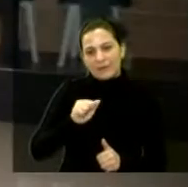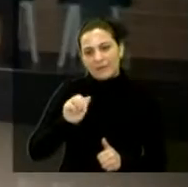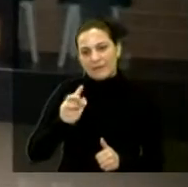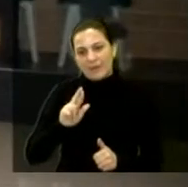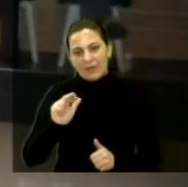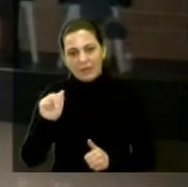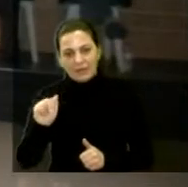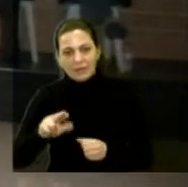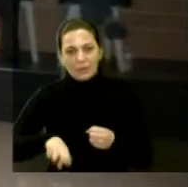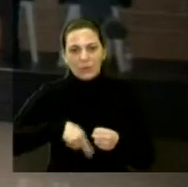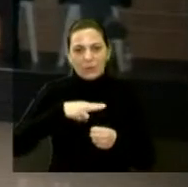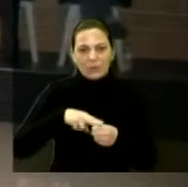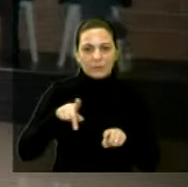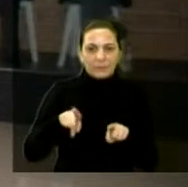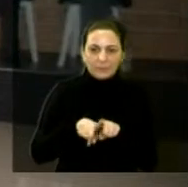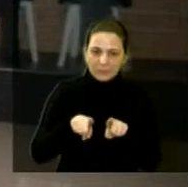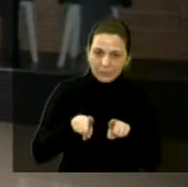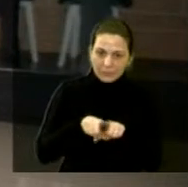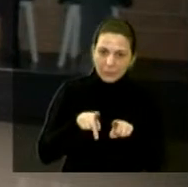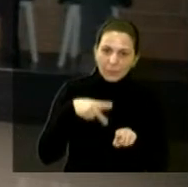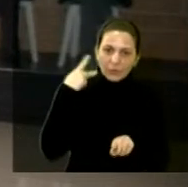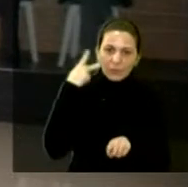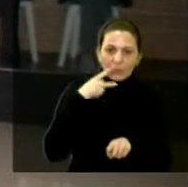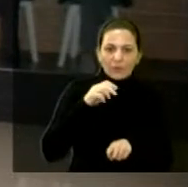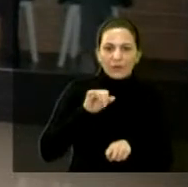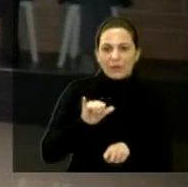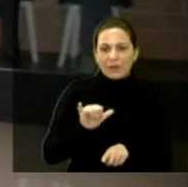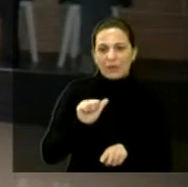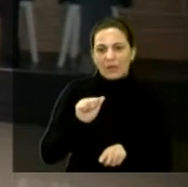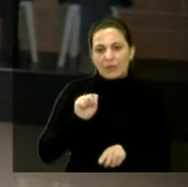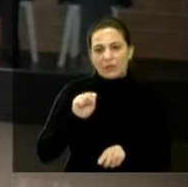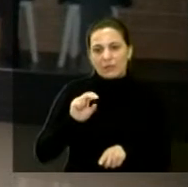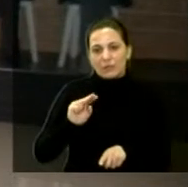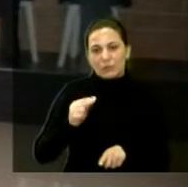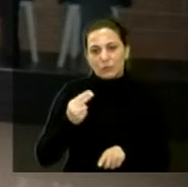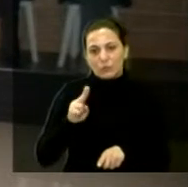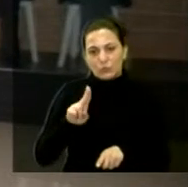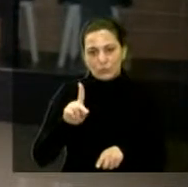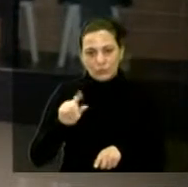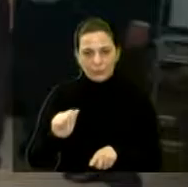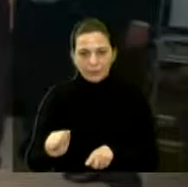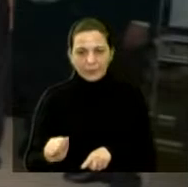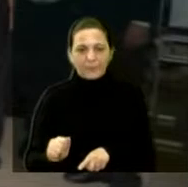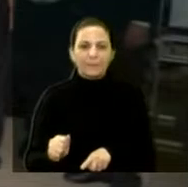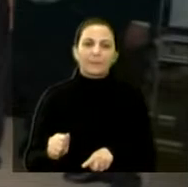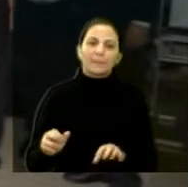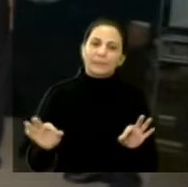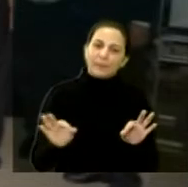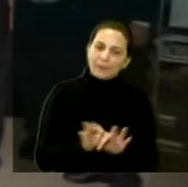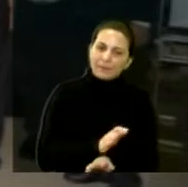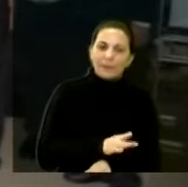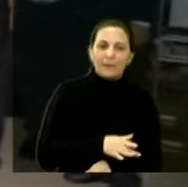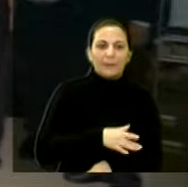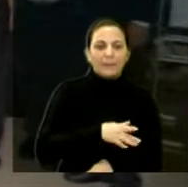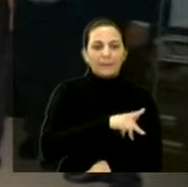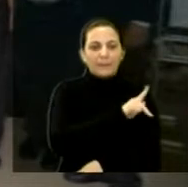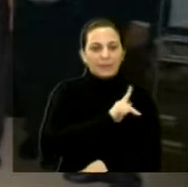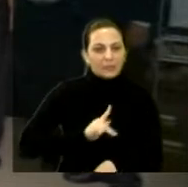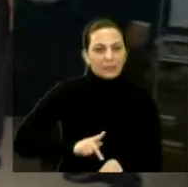Nesp, o vereador Iaxuda, enfim, e todos os presidentes dos partidos.